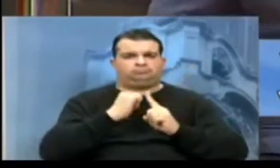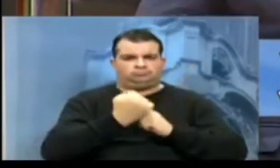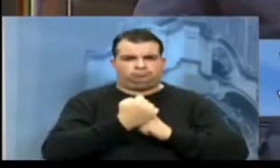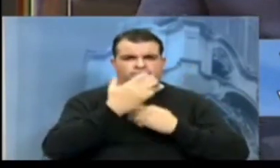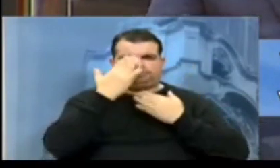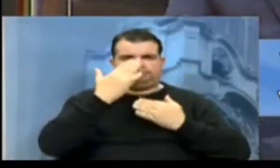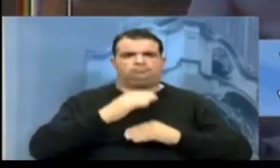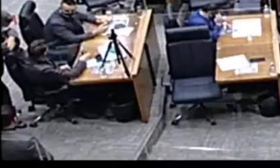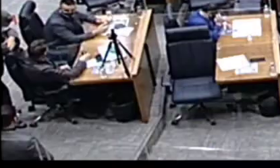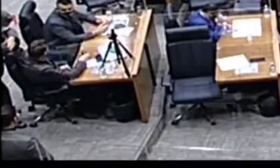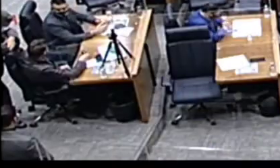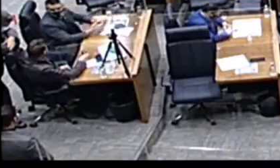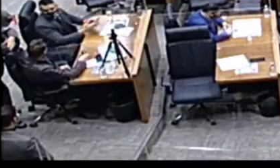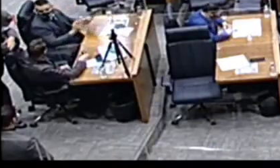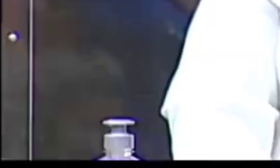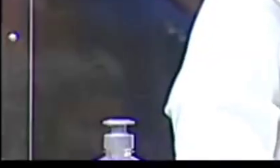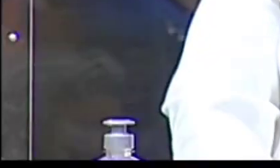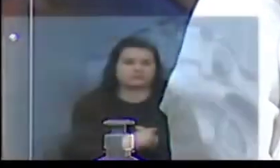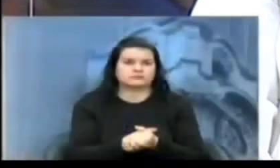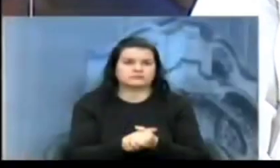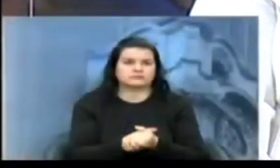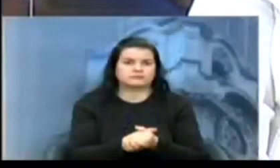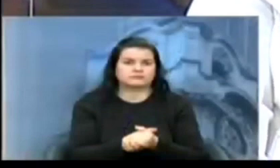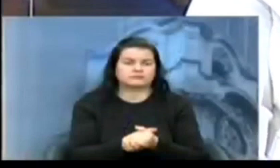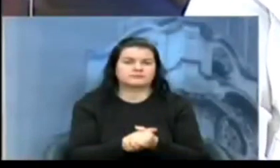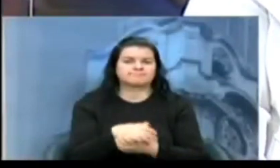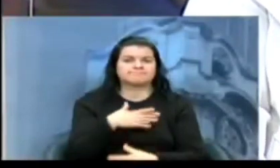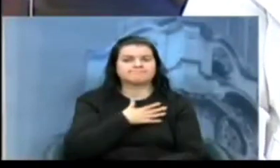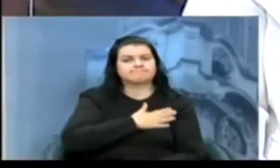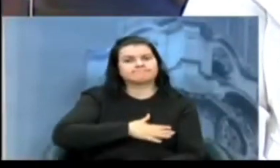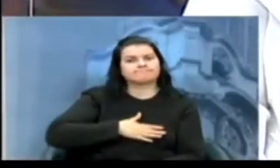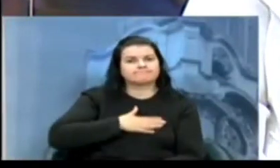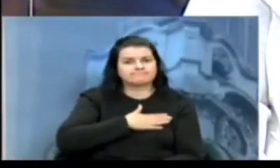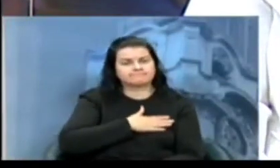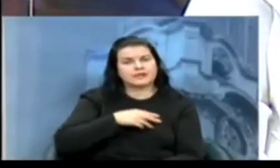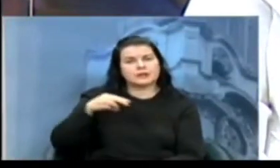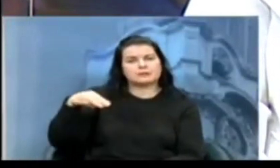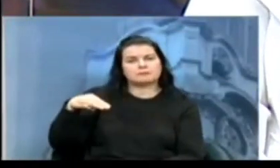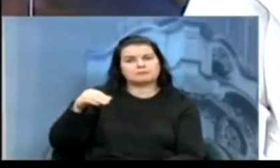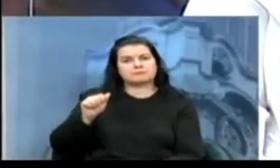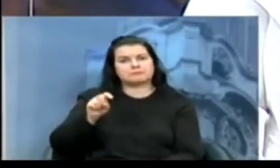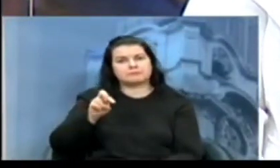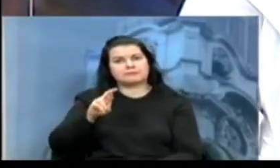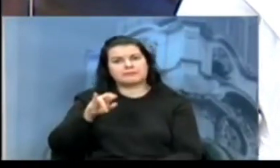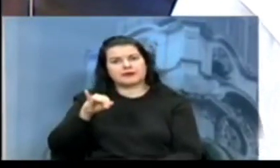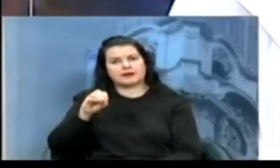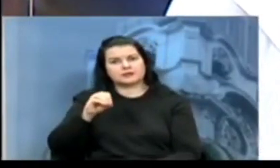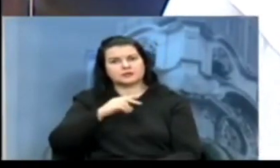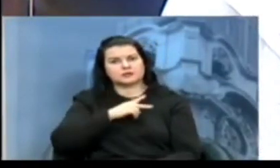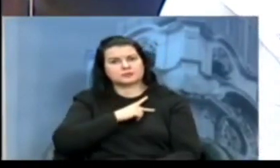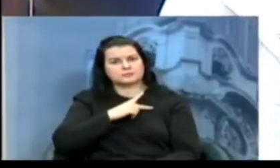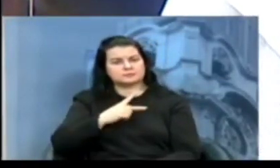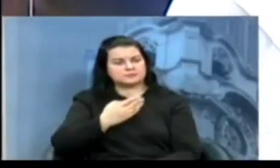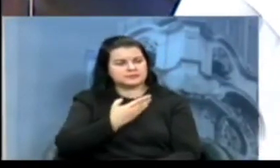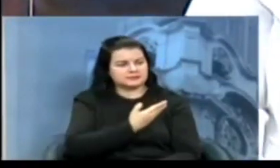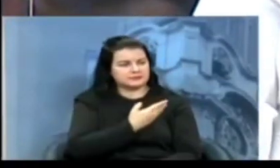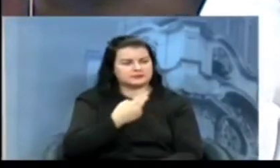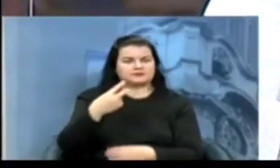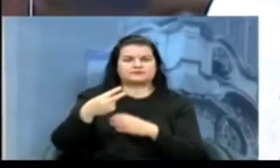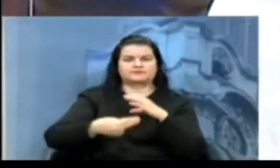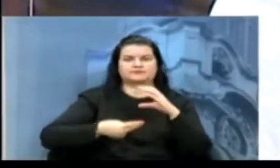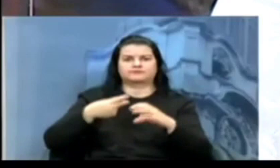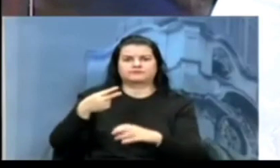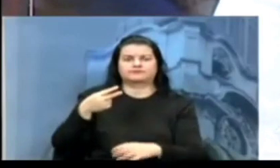obrigado. Excelentíssimo senhor Márcio Binzeli, digníssimo presidente da Câmara de Vereadores de Porto Alegre,